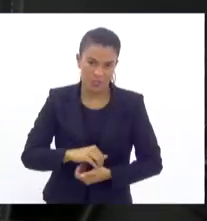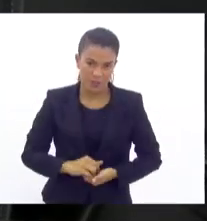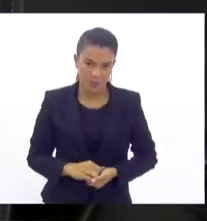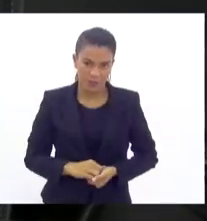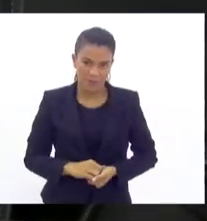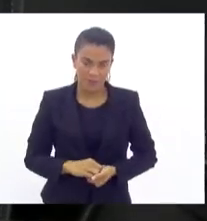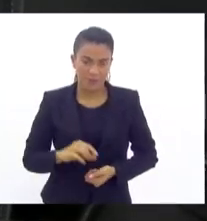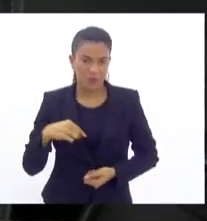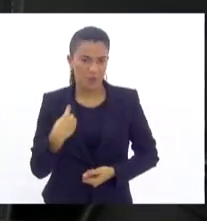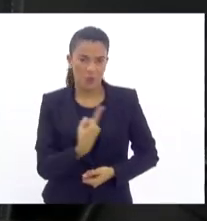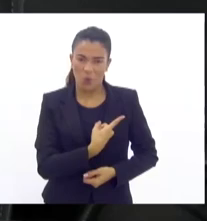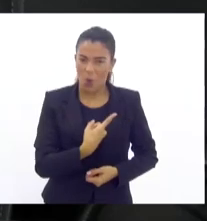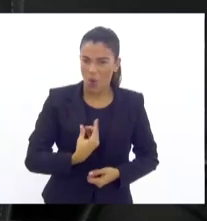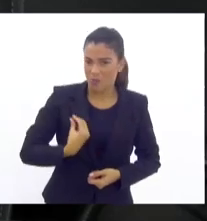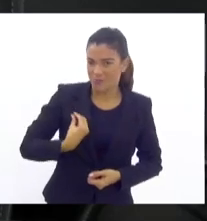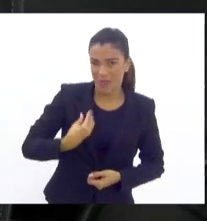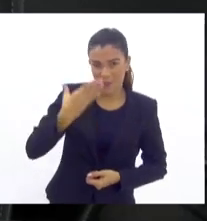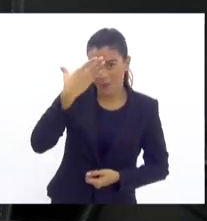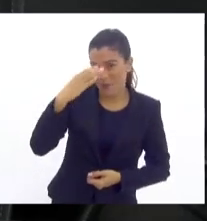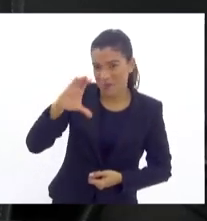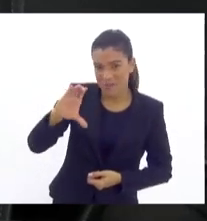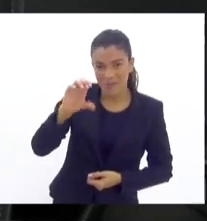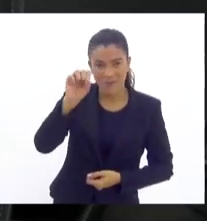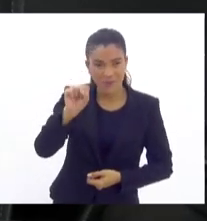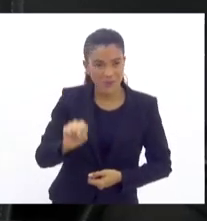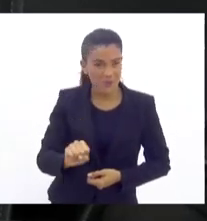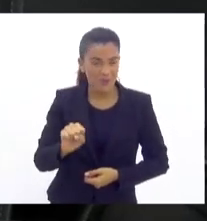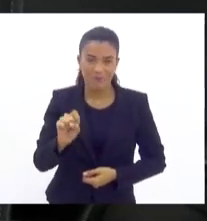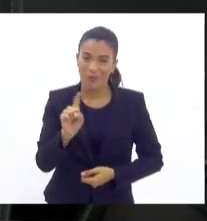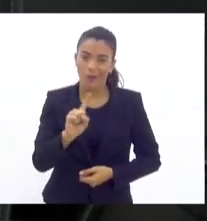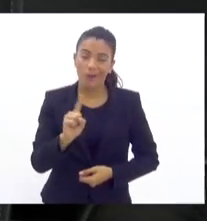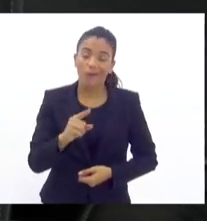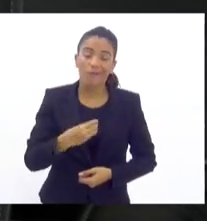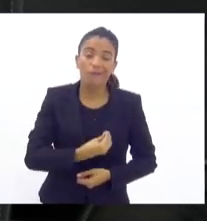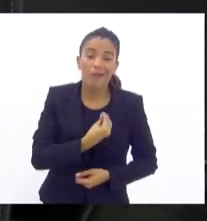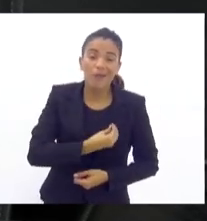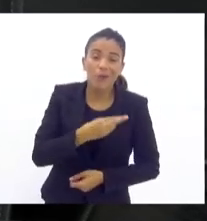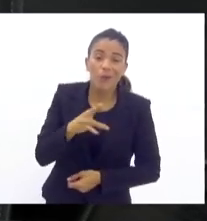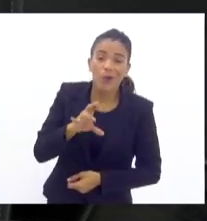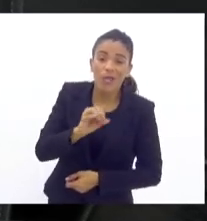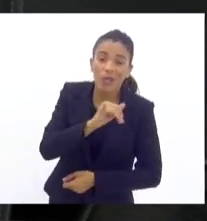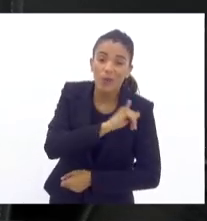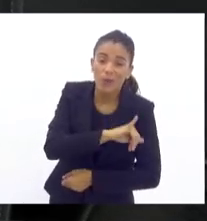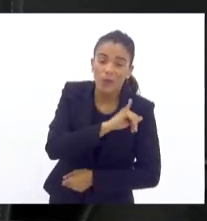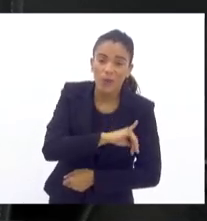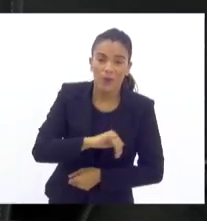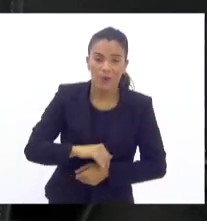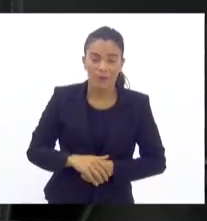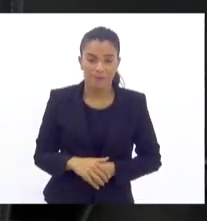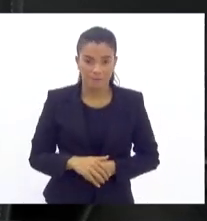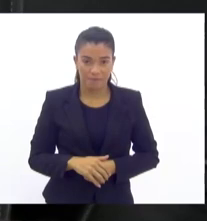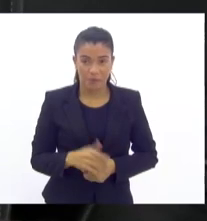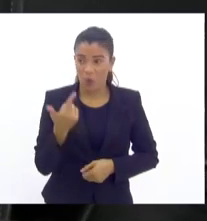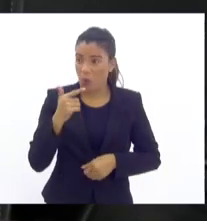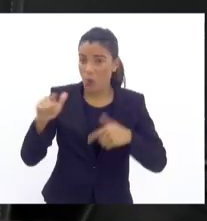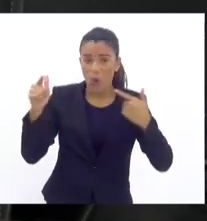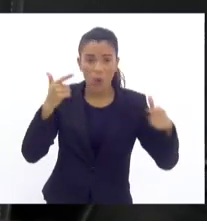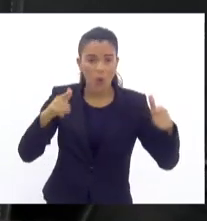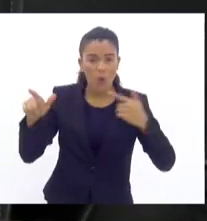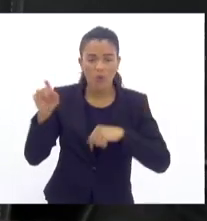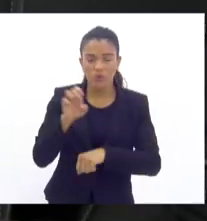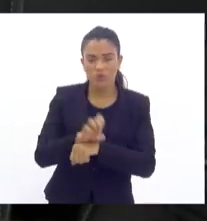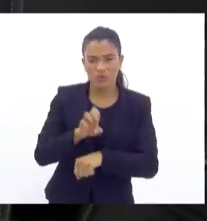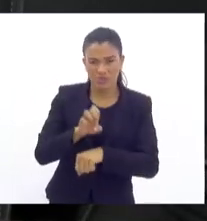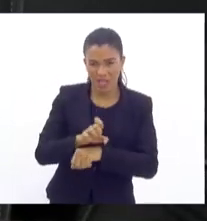Nós não estamos em Curitiba, Rio Grande do Sul, nós estamos no Rio de Janeiro. nenhum outro estado acho que